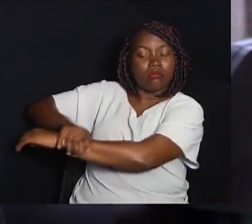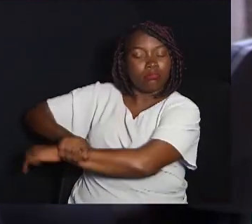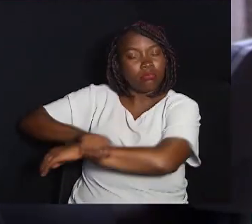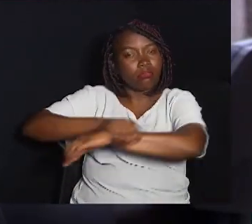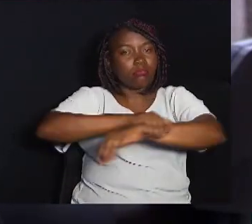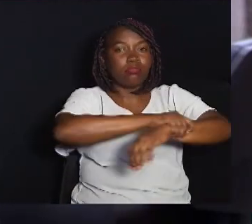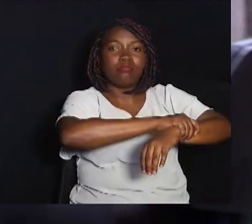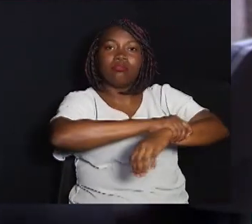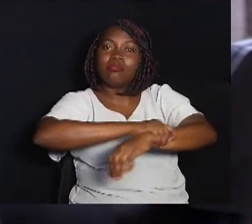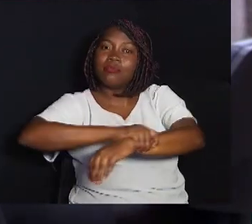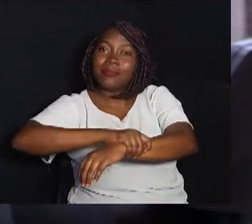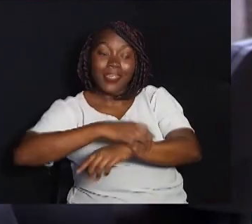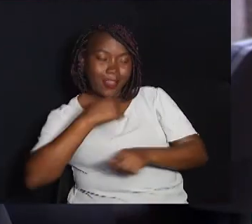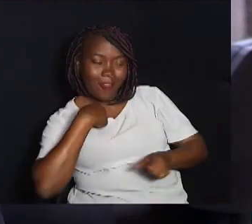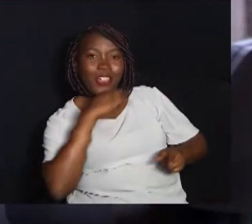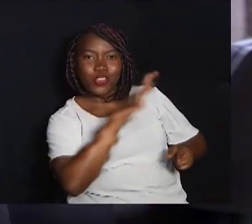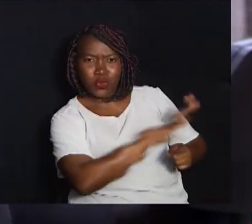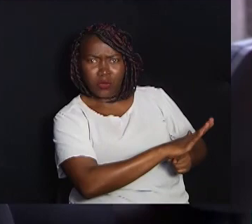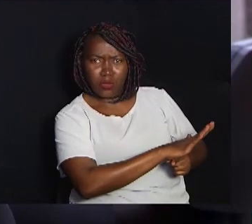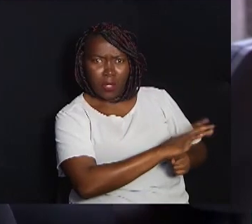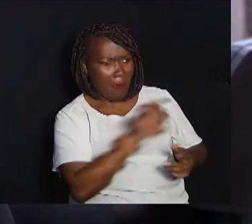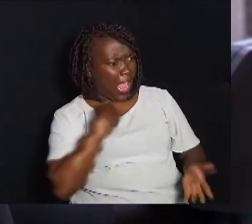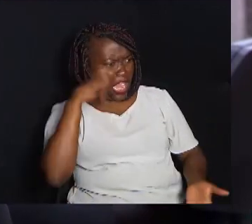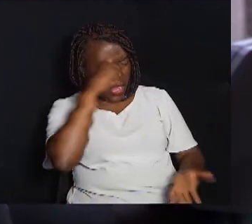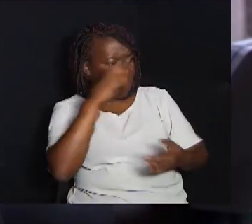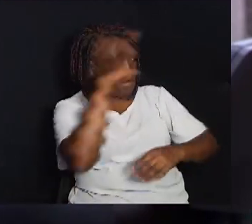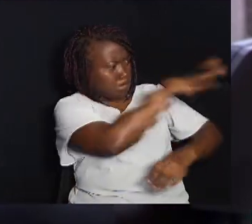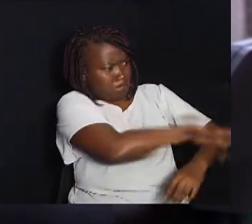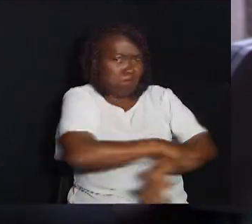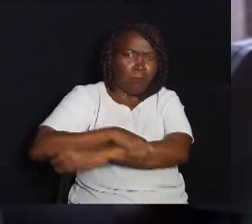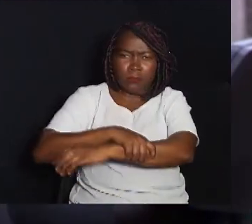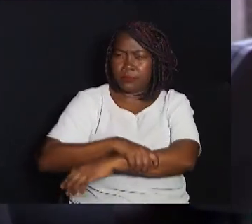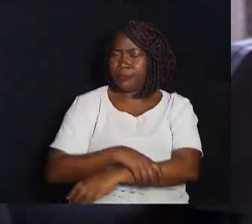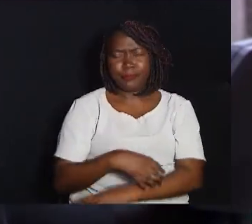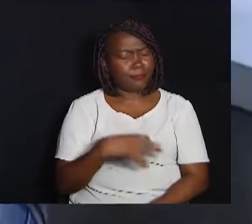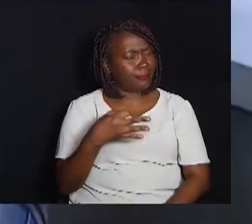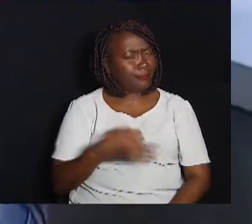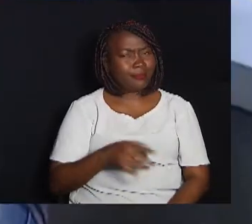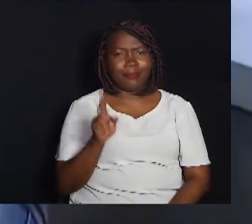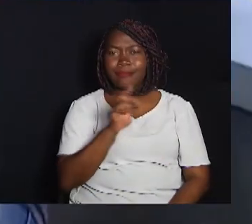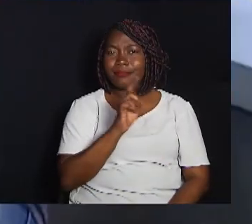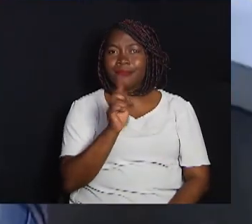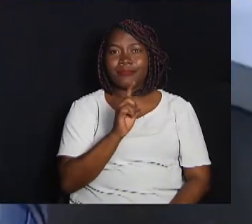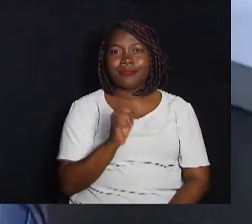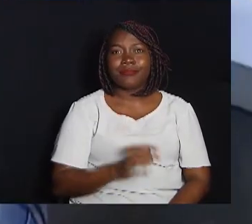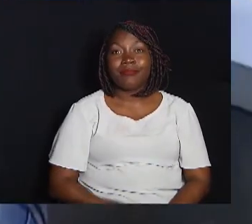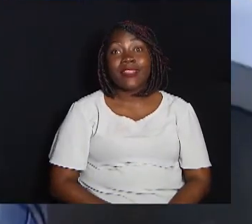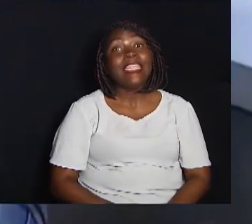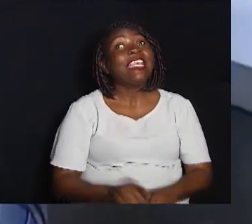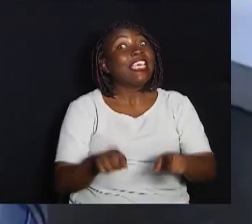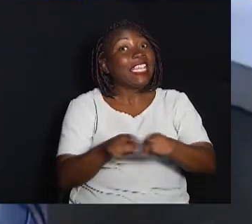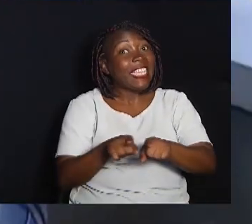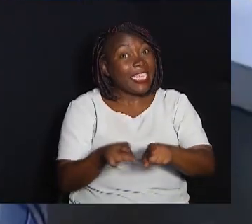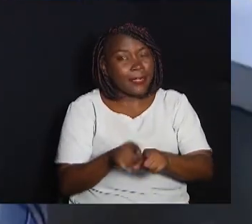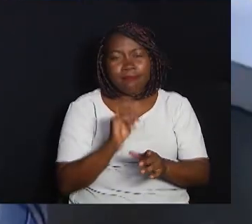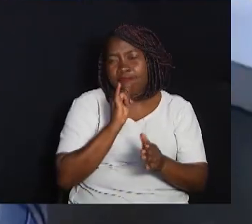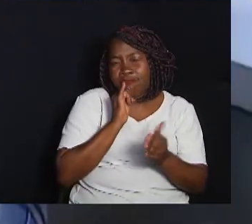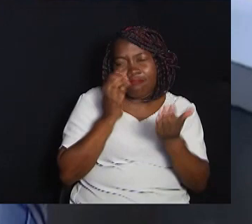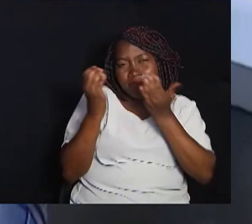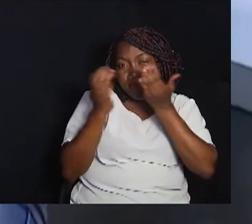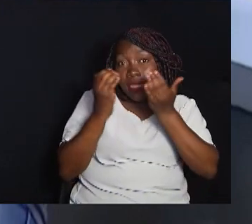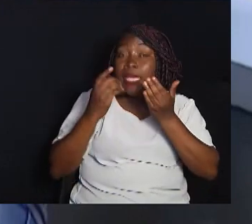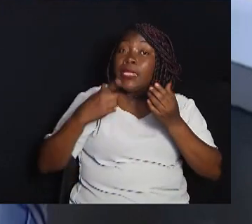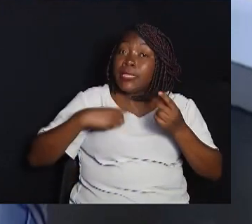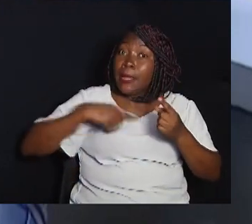pessoa e não uma pessoa que vai definir o caminho que ela deve ir ou não E assim como esse exemplo, nós temos